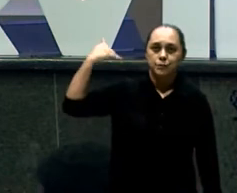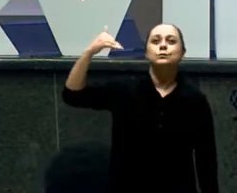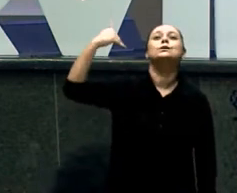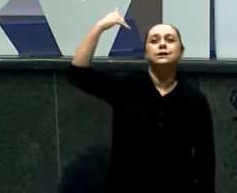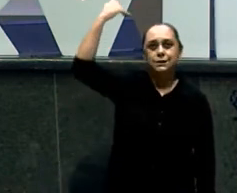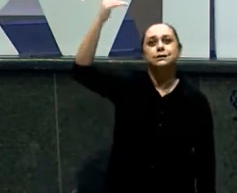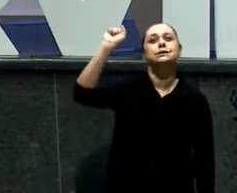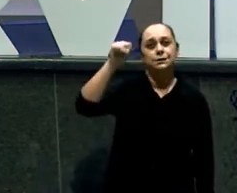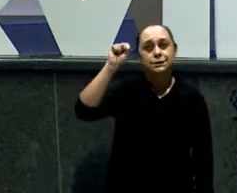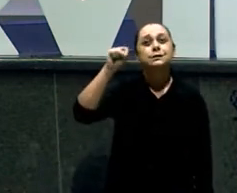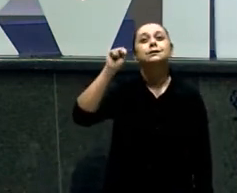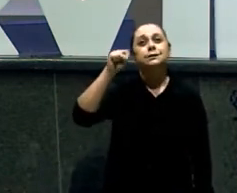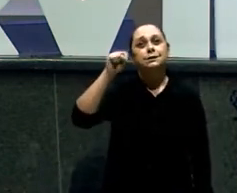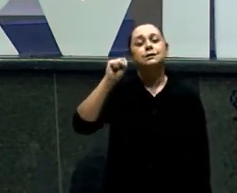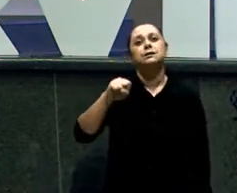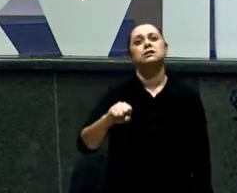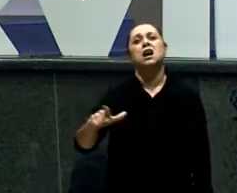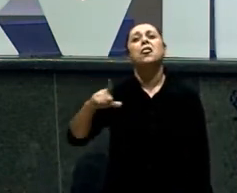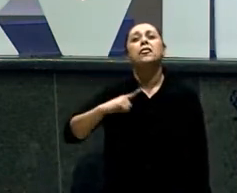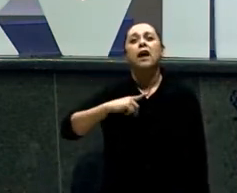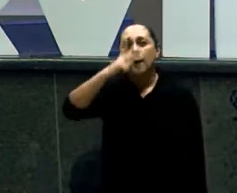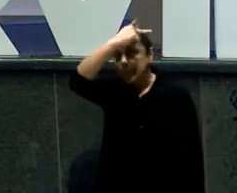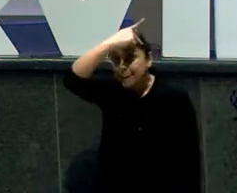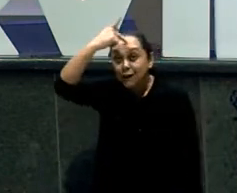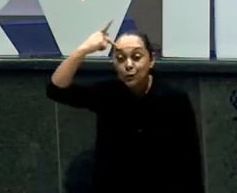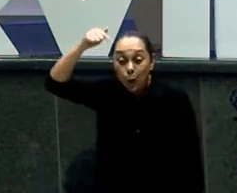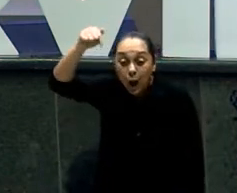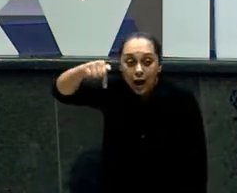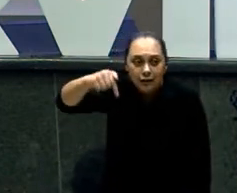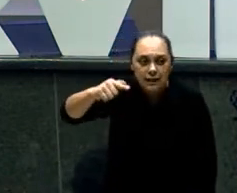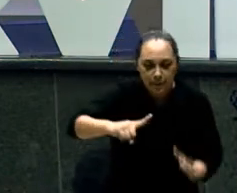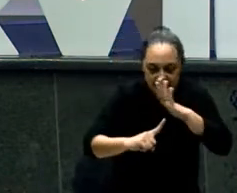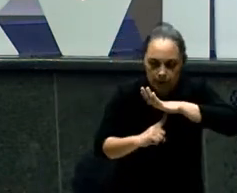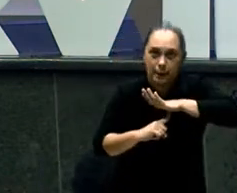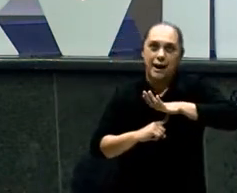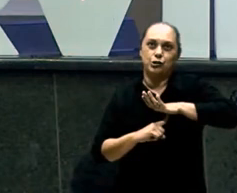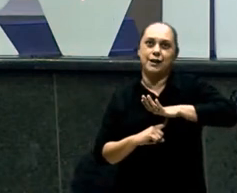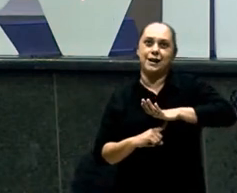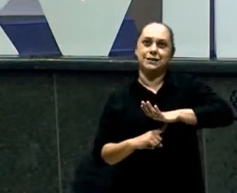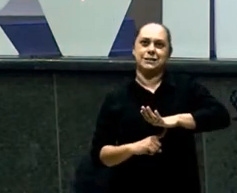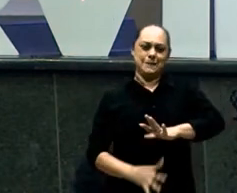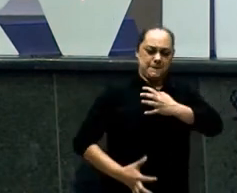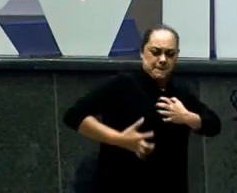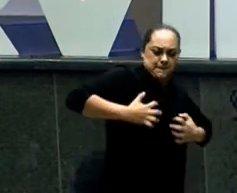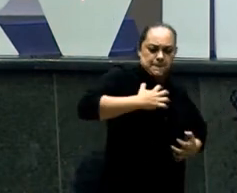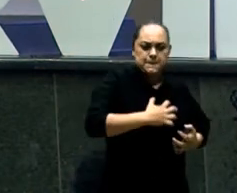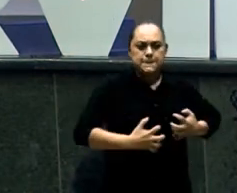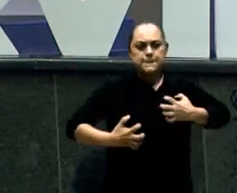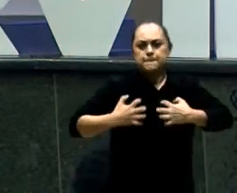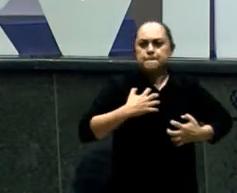Tem gente Com depressão Aqui dentro Porque acha Que faz O que não deveria fazer